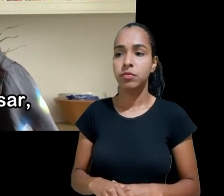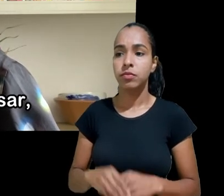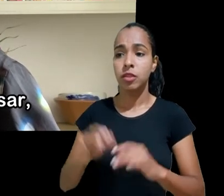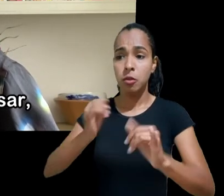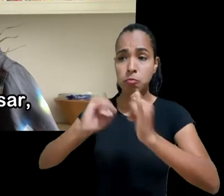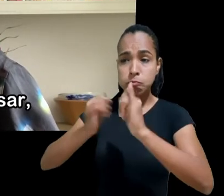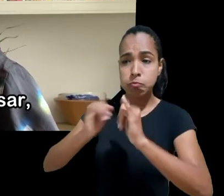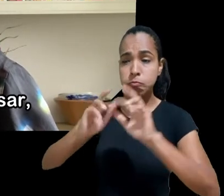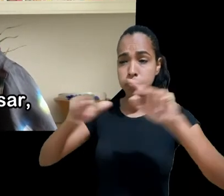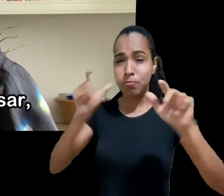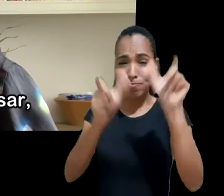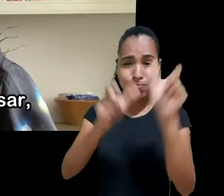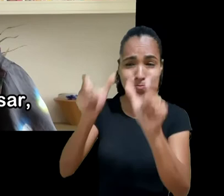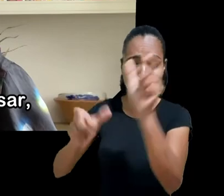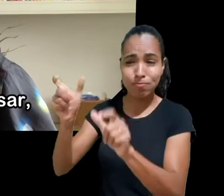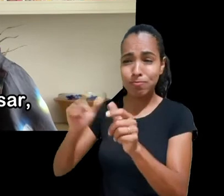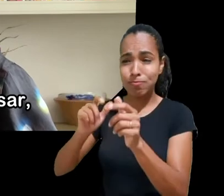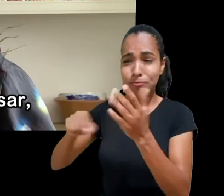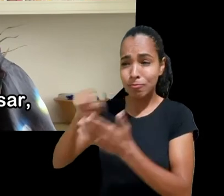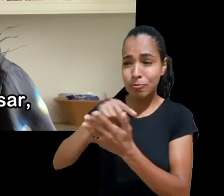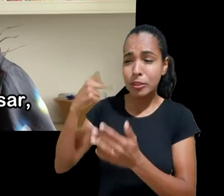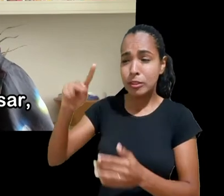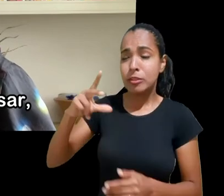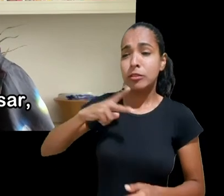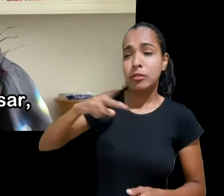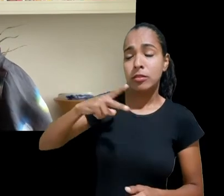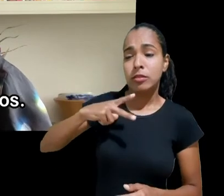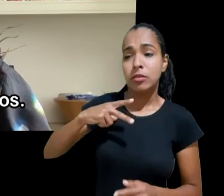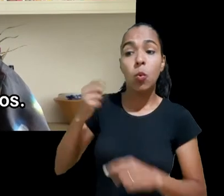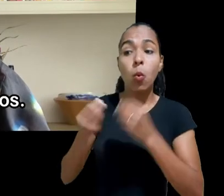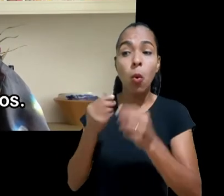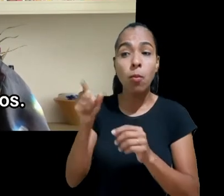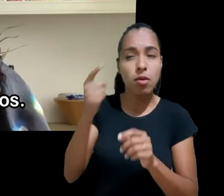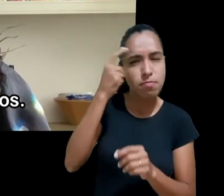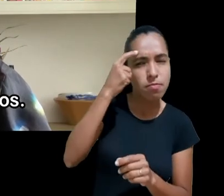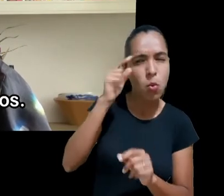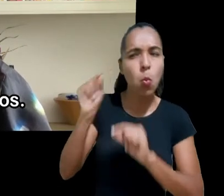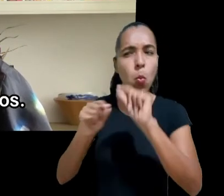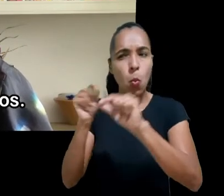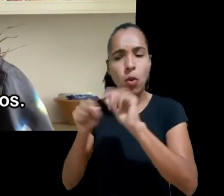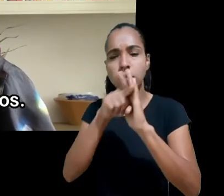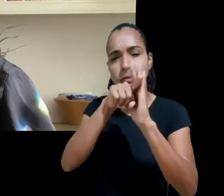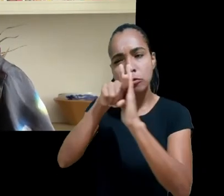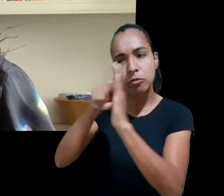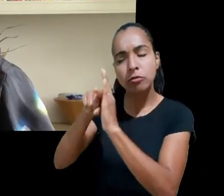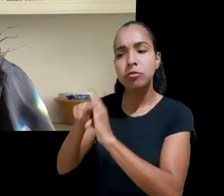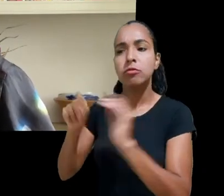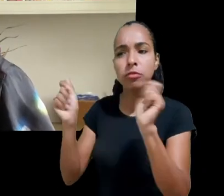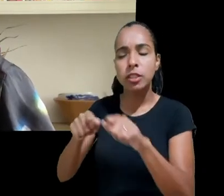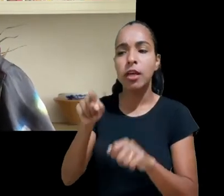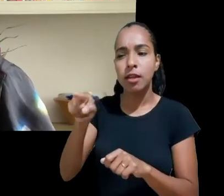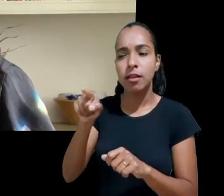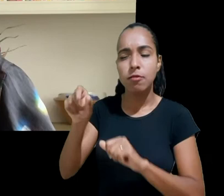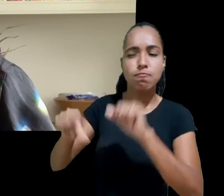só podem prever como os usuários vão agir ou pensar como também podem influenciá-los isso é muito valioso